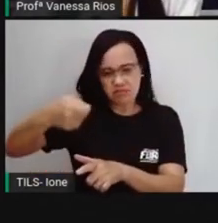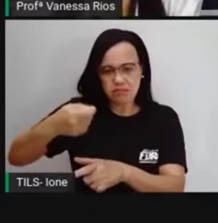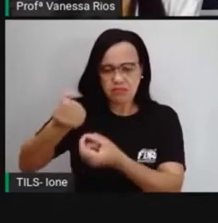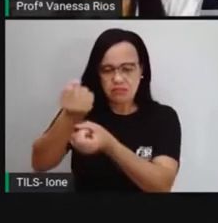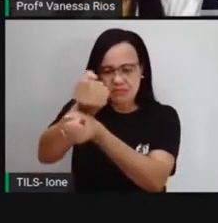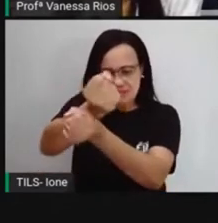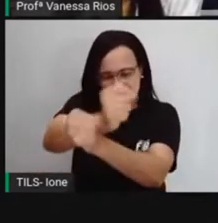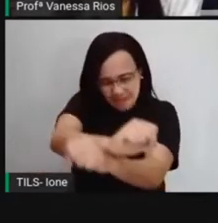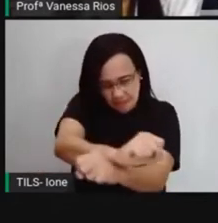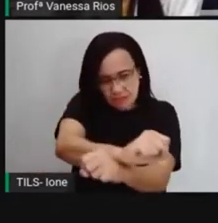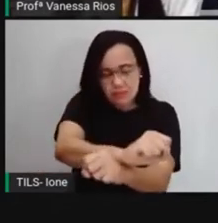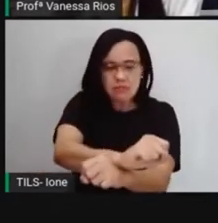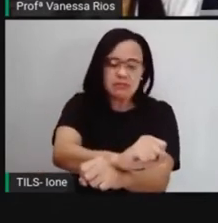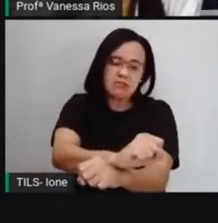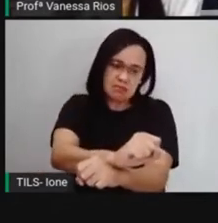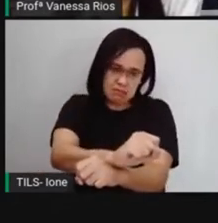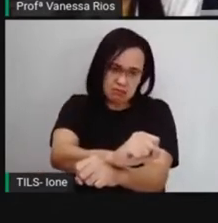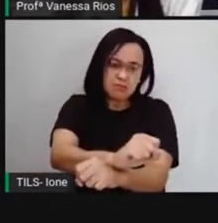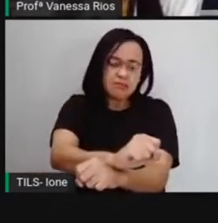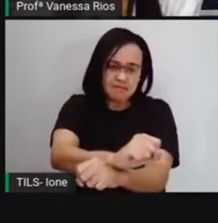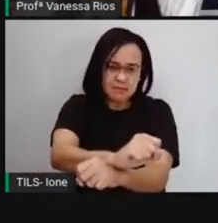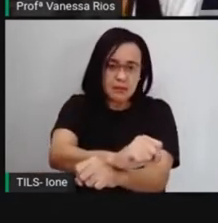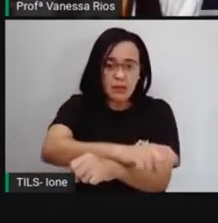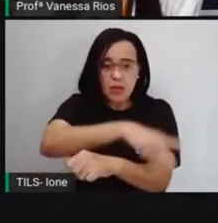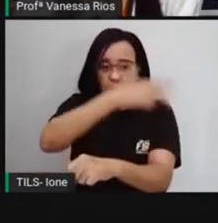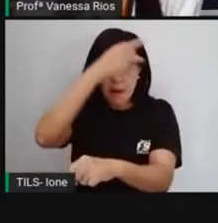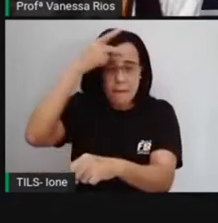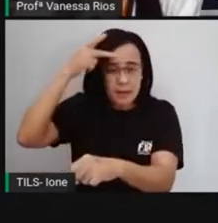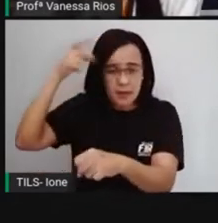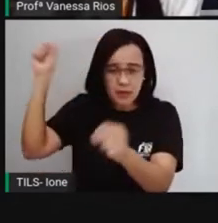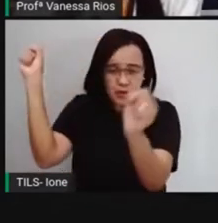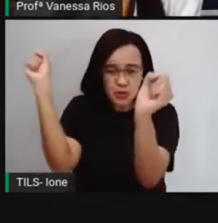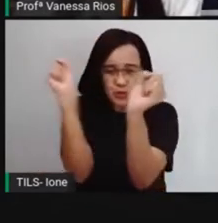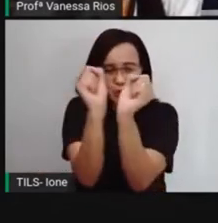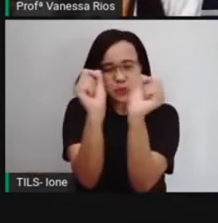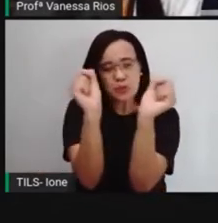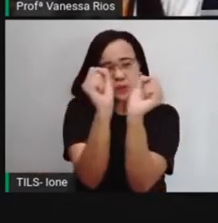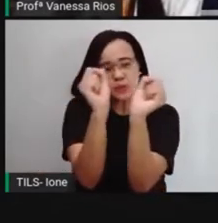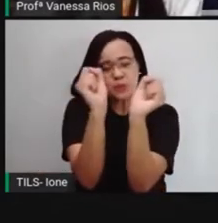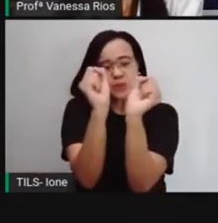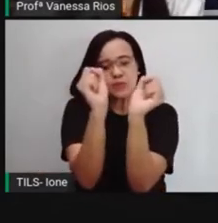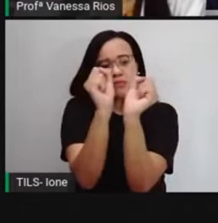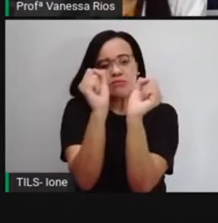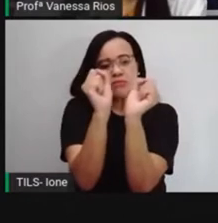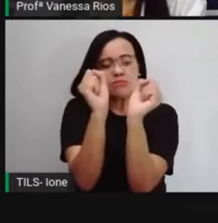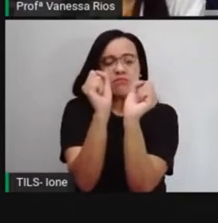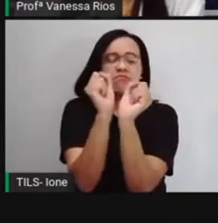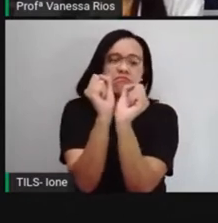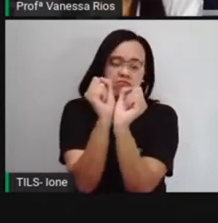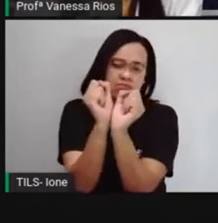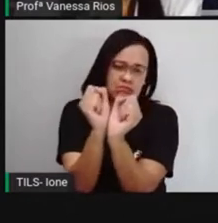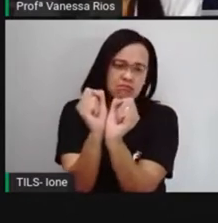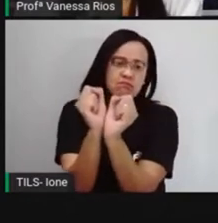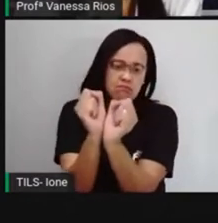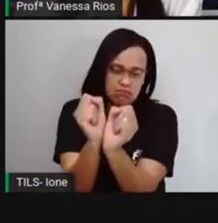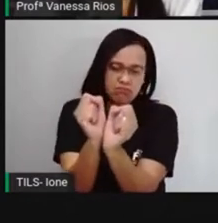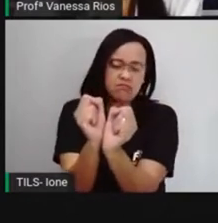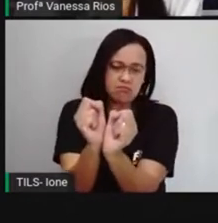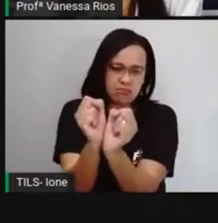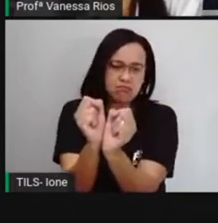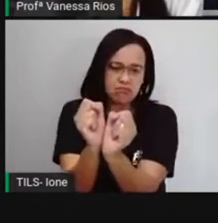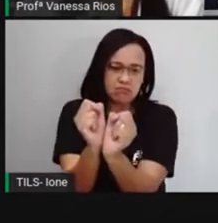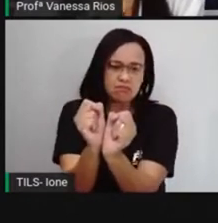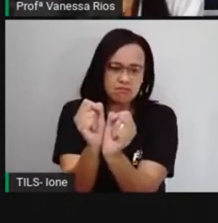pessoa acorrentada, né, presa, né, por sua, contra sua vontade, que é isso que